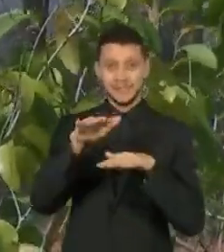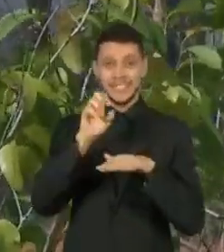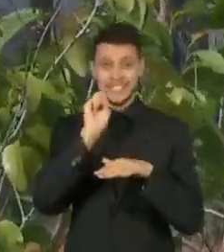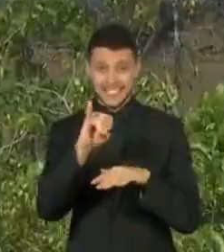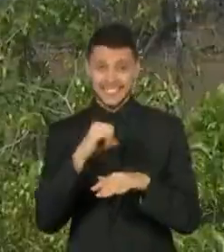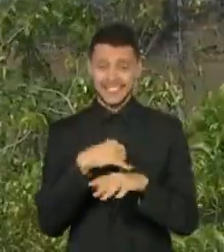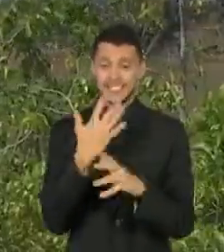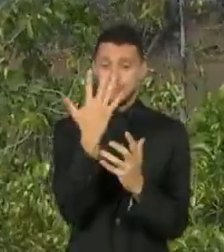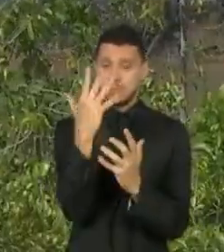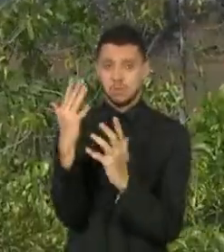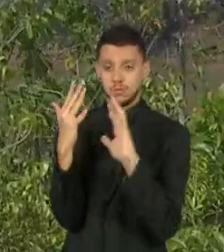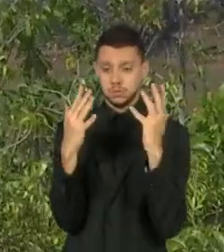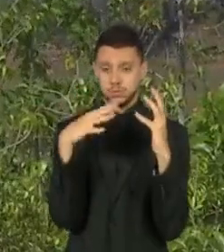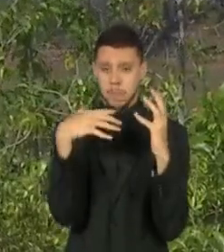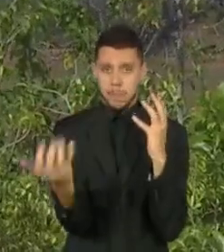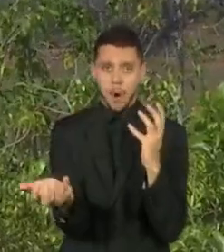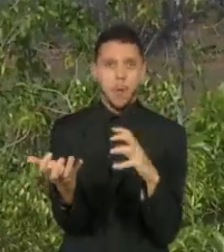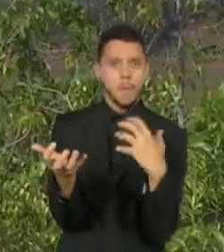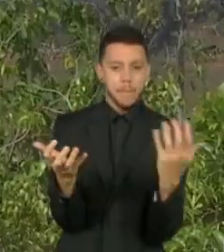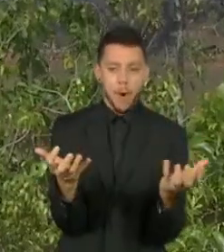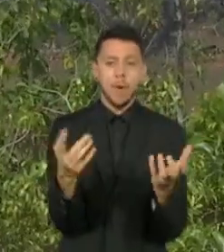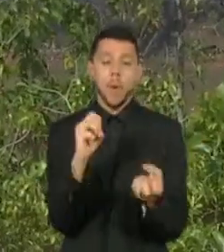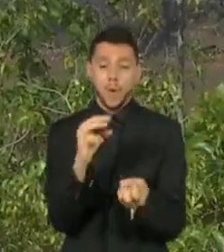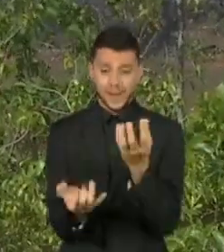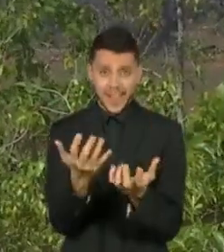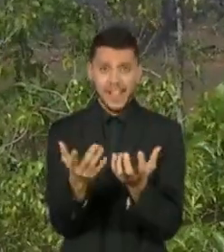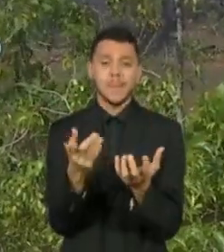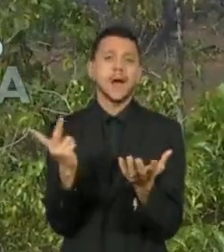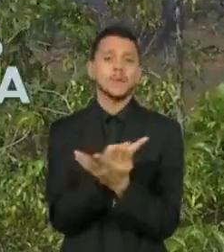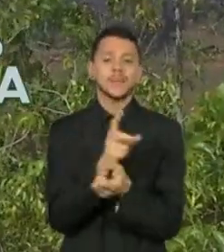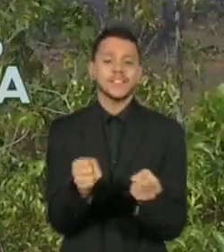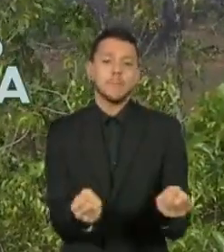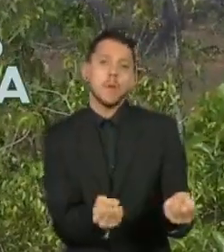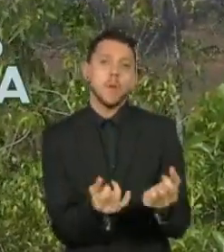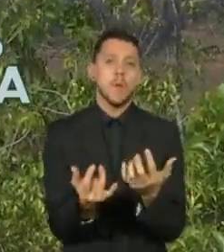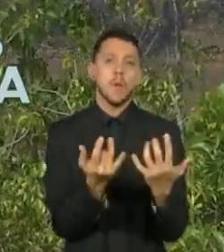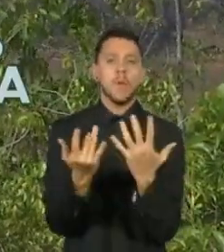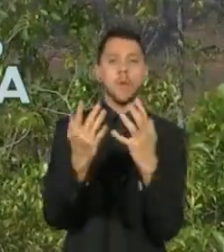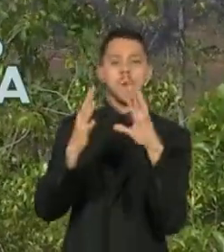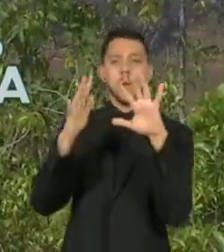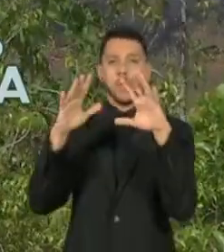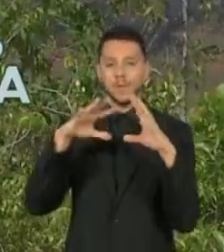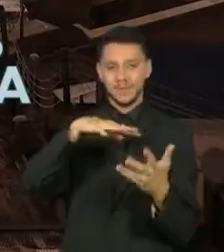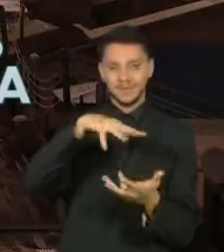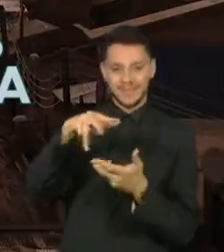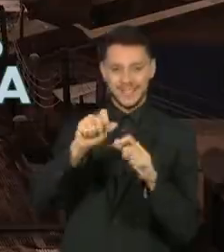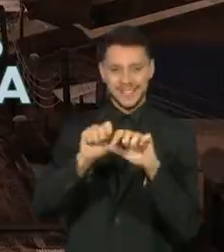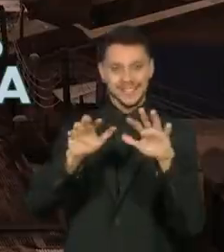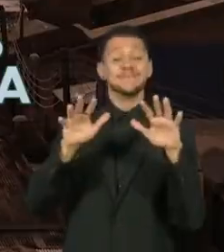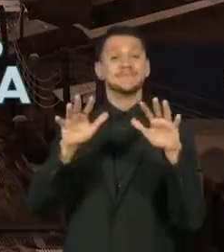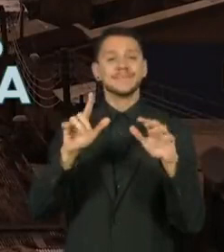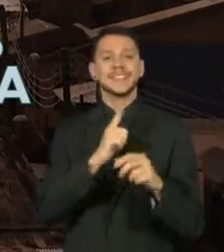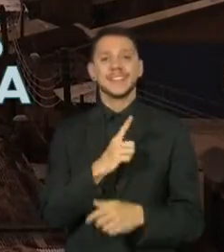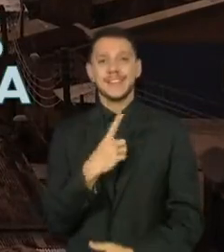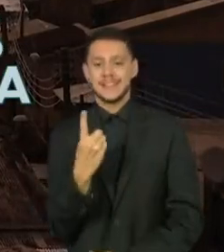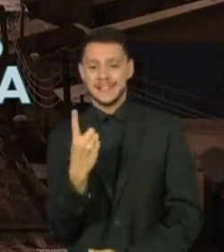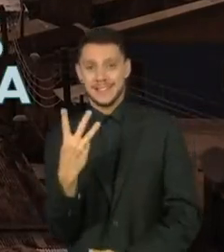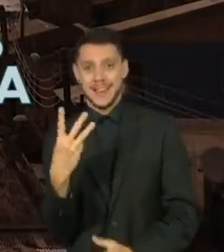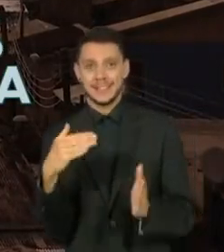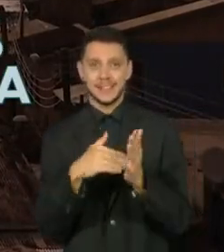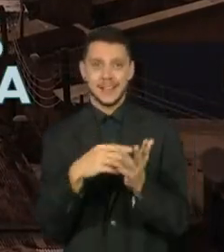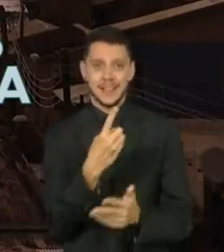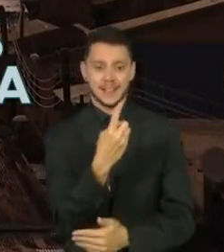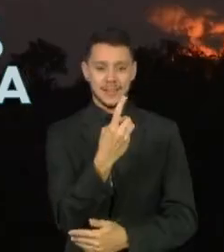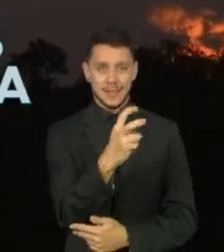e queima, aquilo tudo vai para a atmosfera. Então, cerca de 13 a 15% dos gases